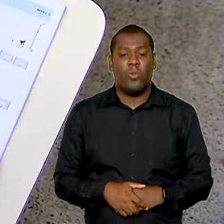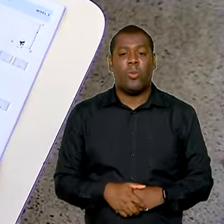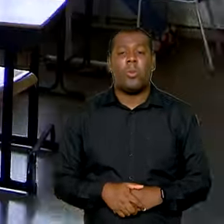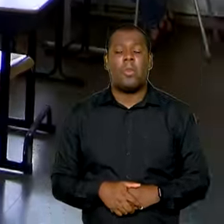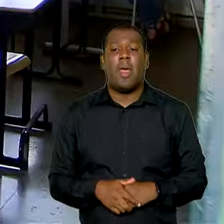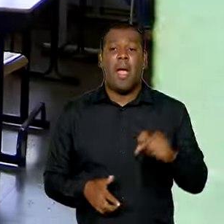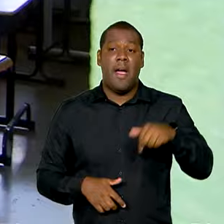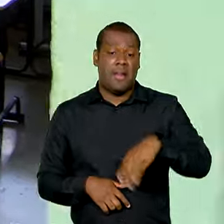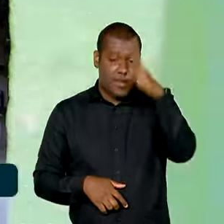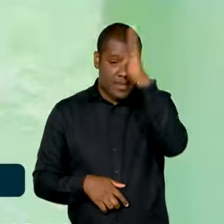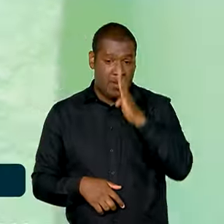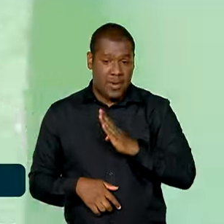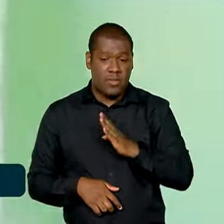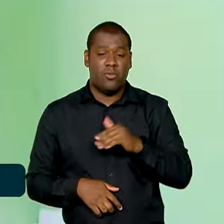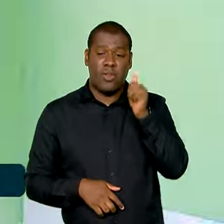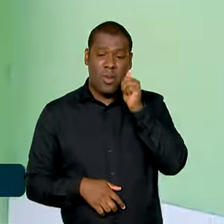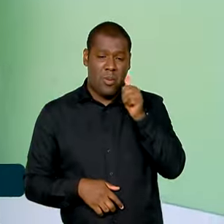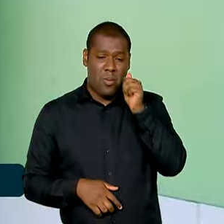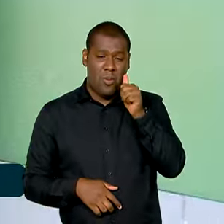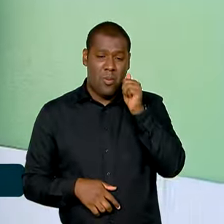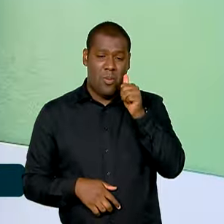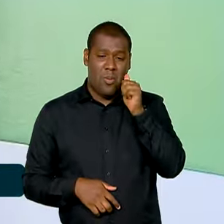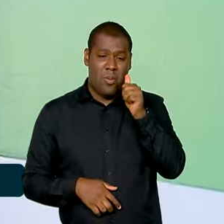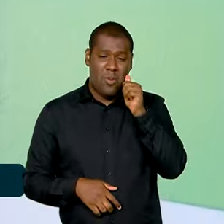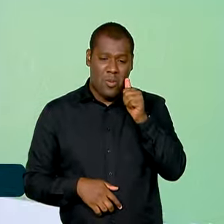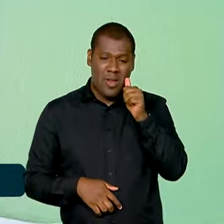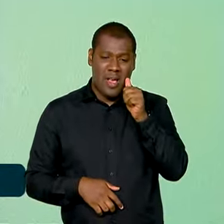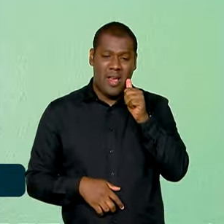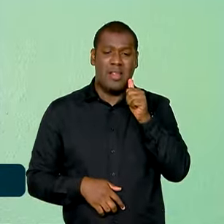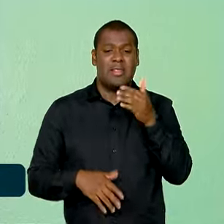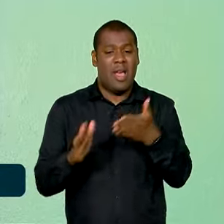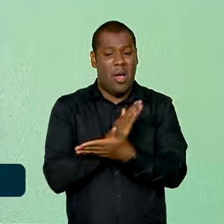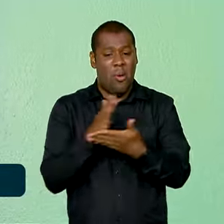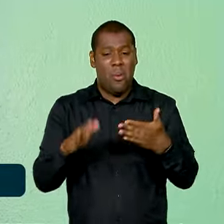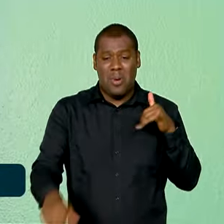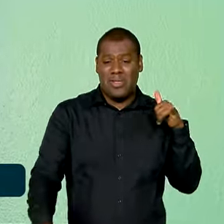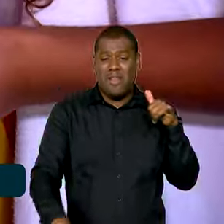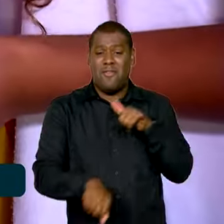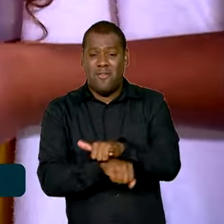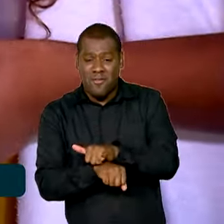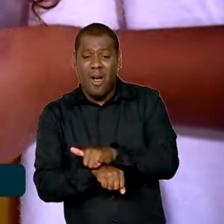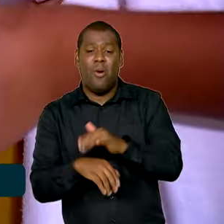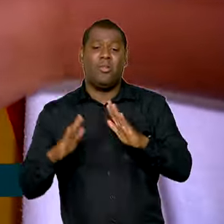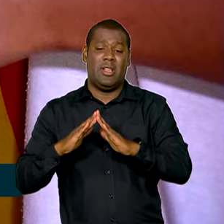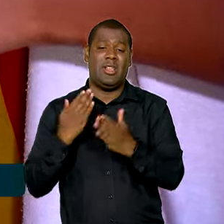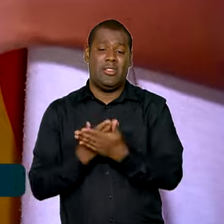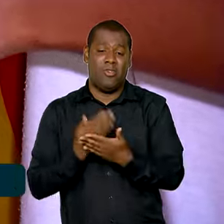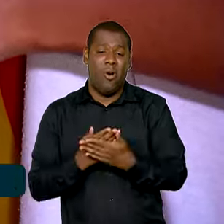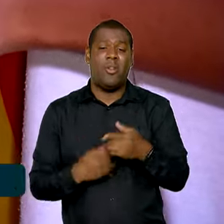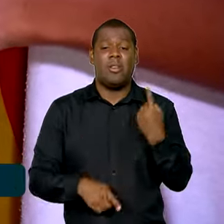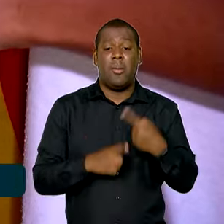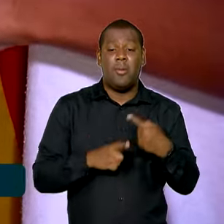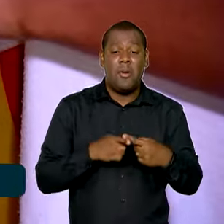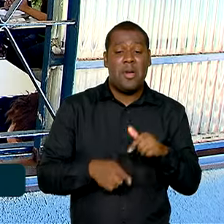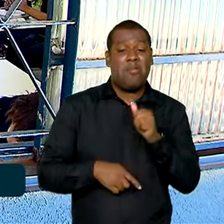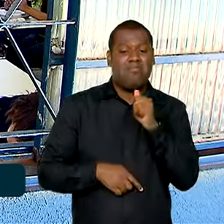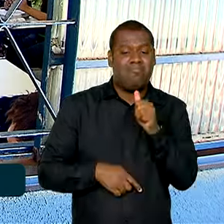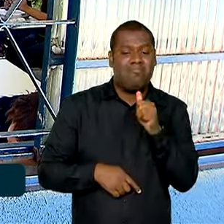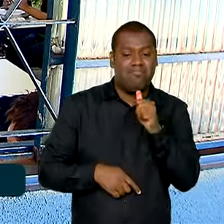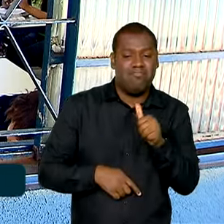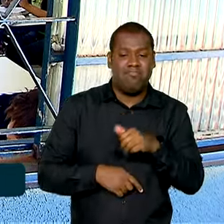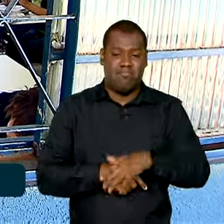uma a cada quatro meninas falta escola durante o período de menstruação. E cerca de 4 milhões